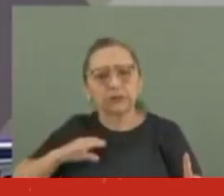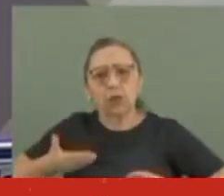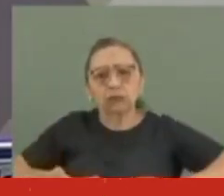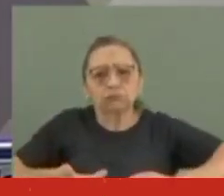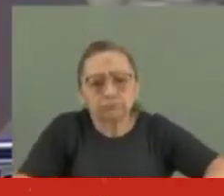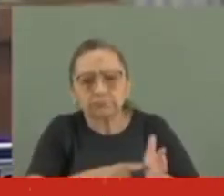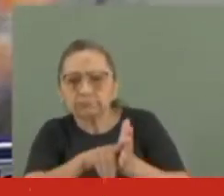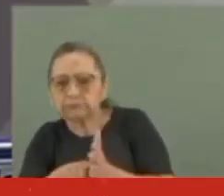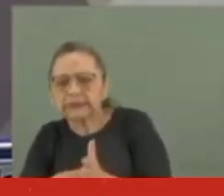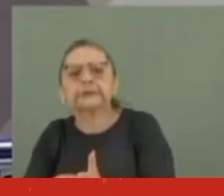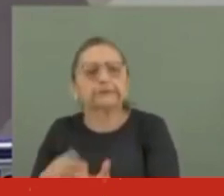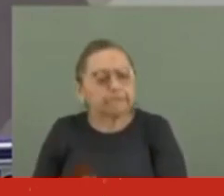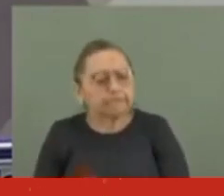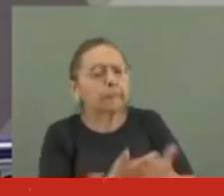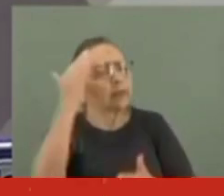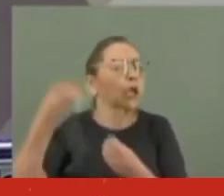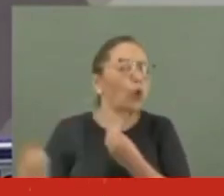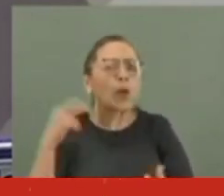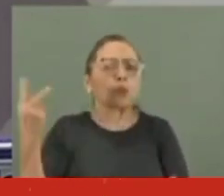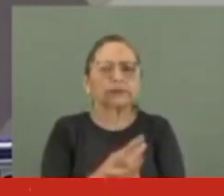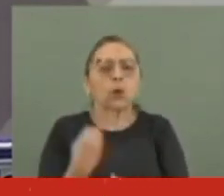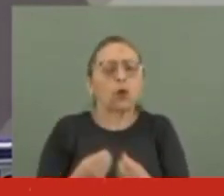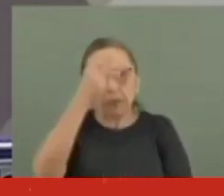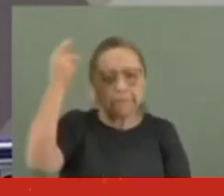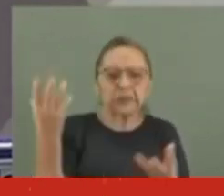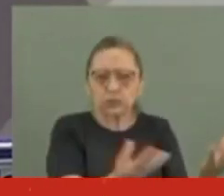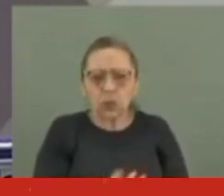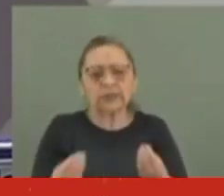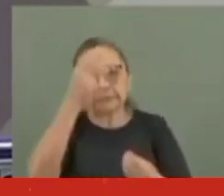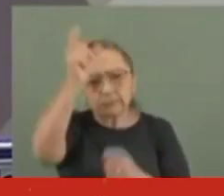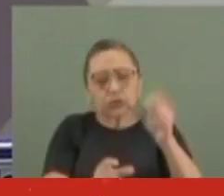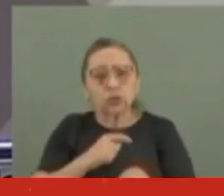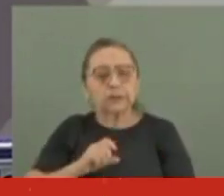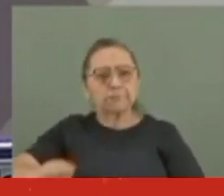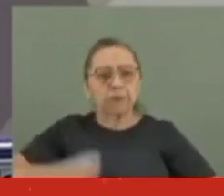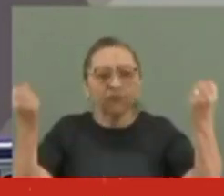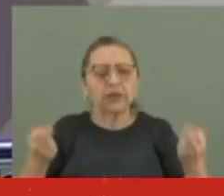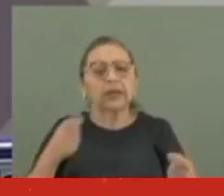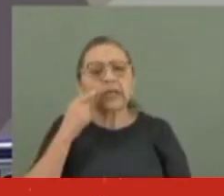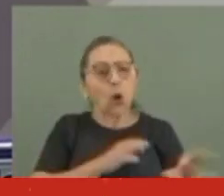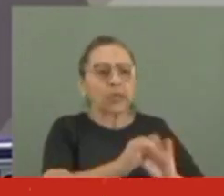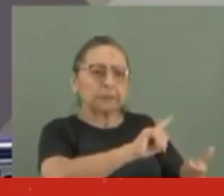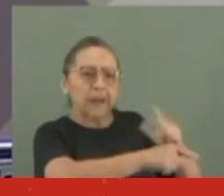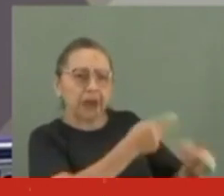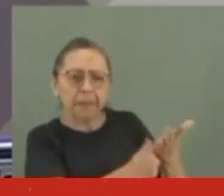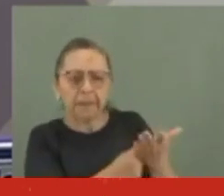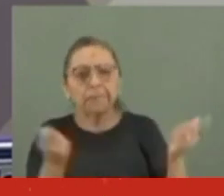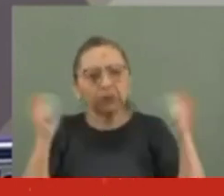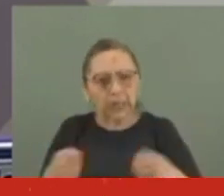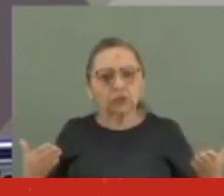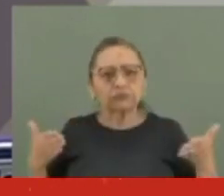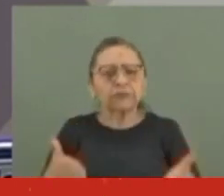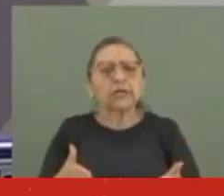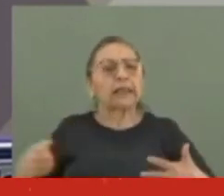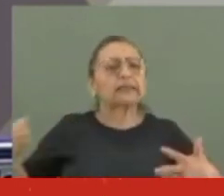mista de inquérito foi entender como isso aconteceu, como alguns milhares de insurgentes se radicalizaram, se organizaram e puderam romper,